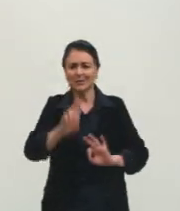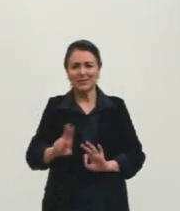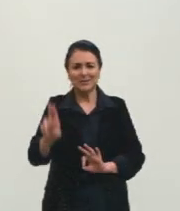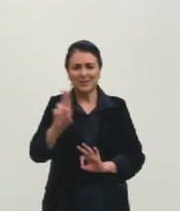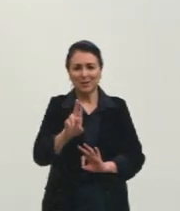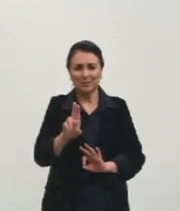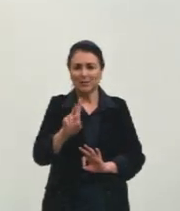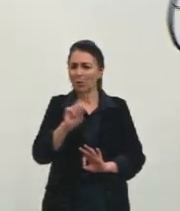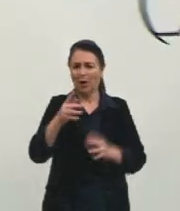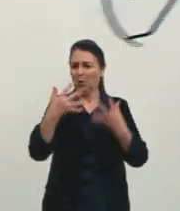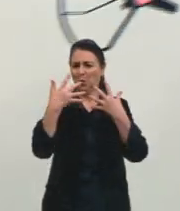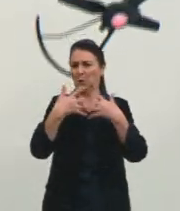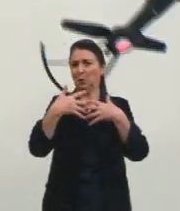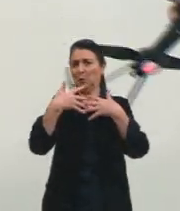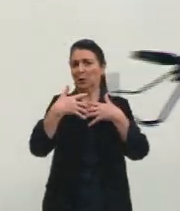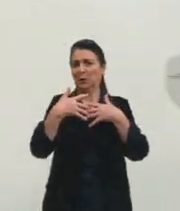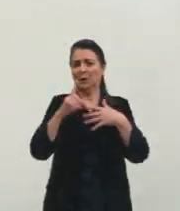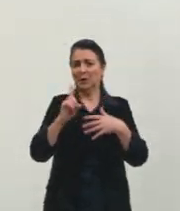complicado.